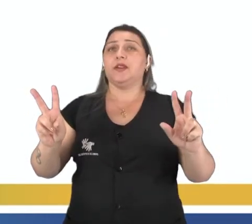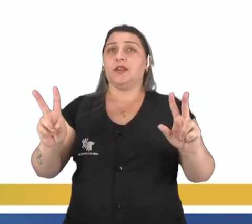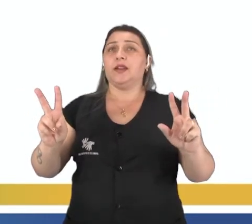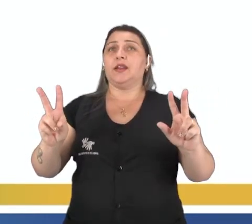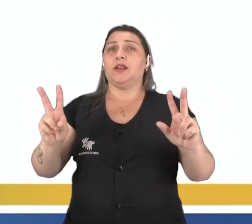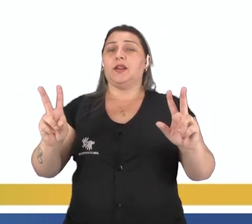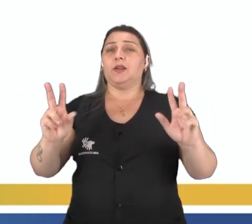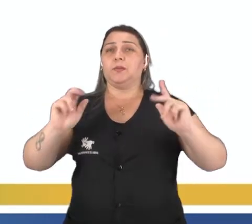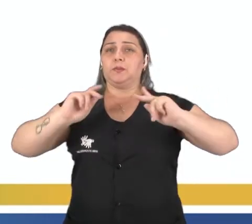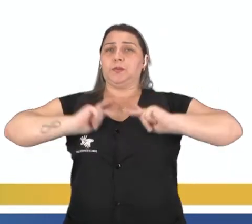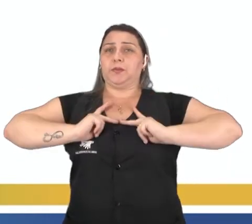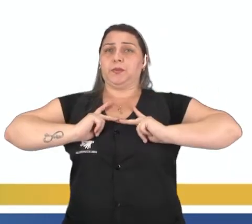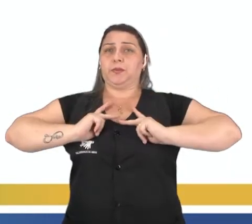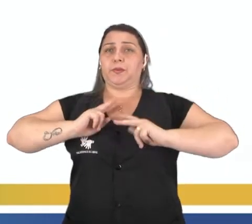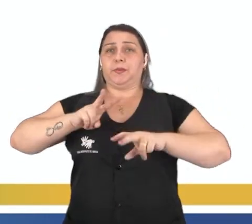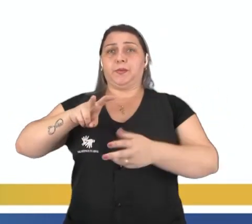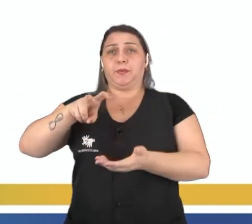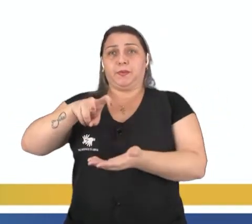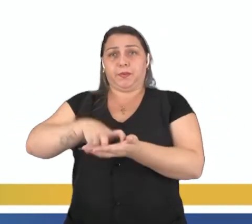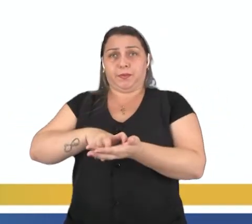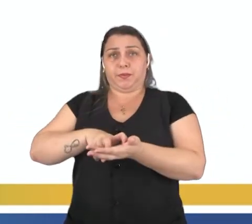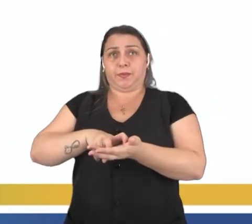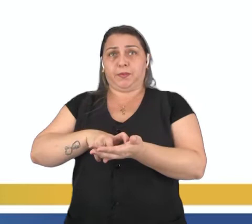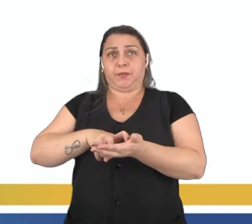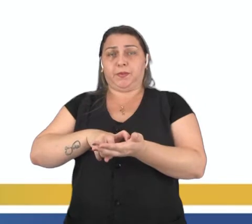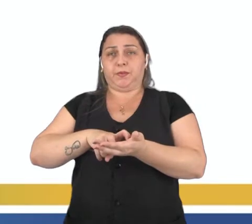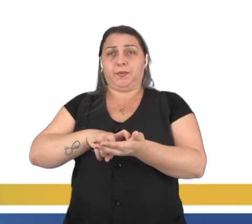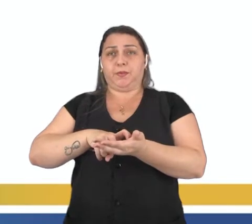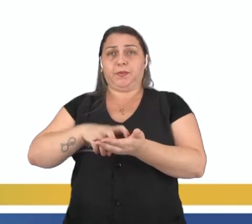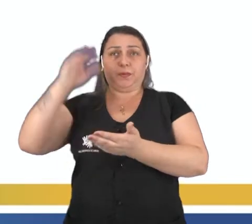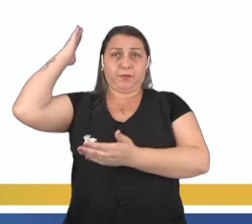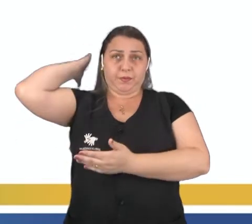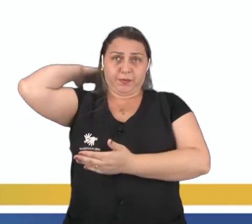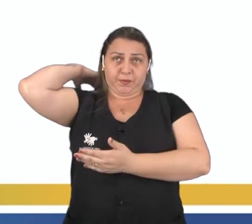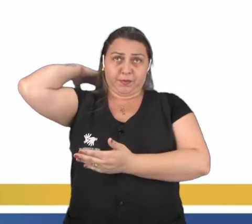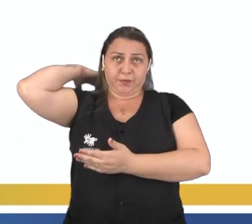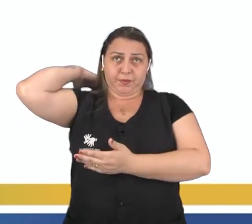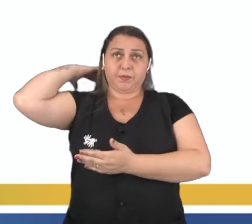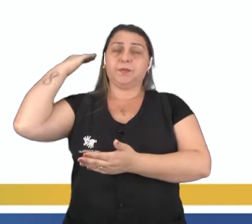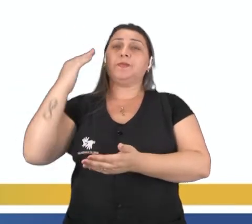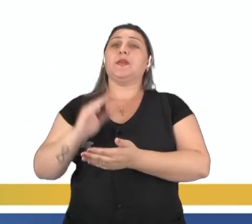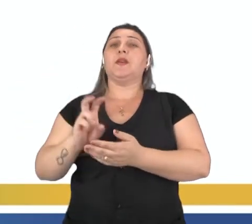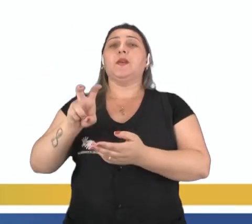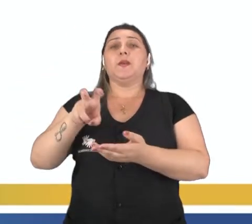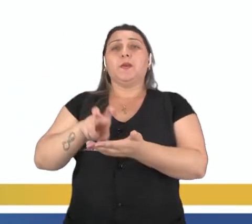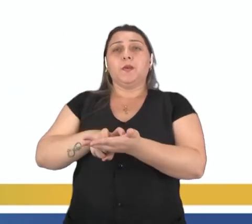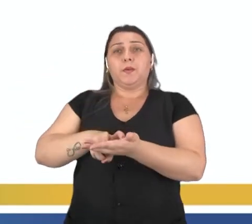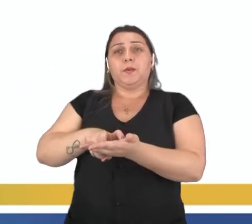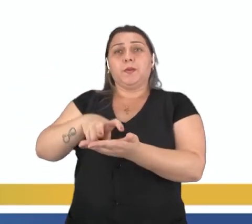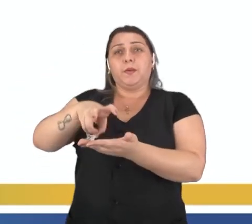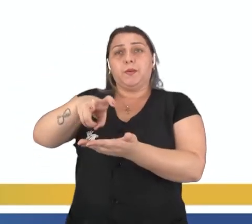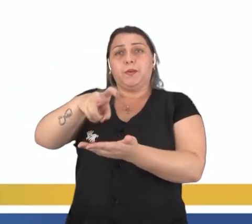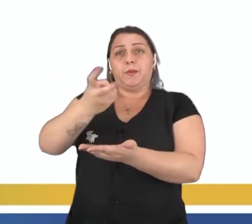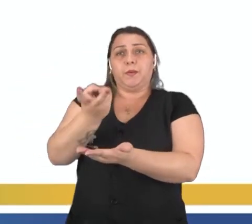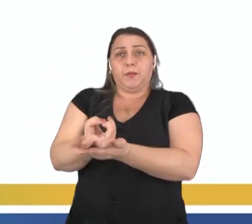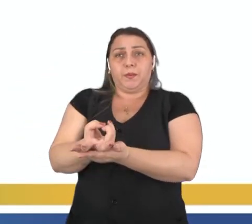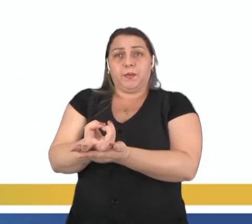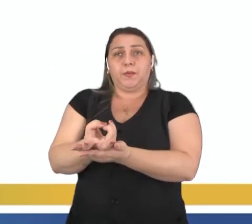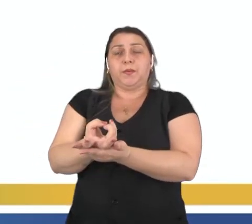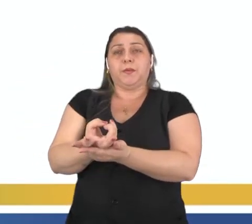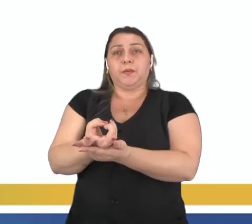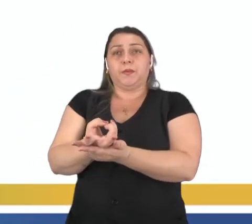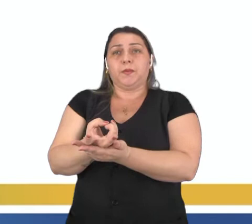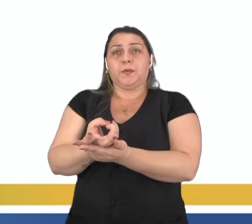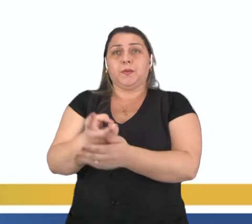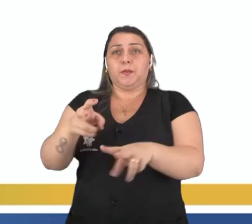posicionamento de joelhos e de costas para o chão, decúpto dorsal, joelhos flexionados, os pés